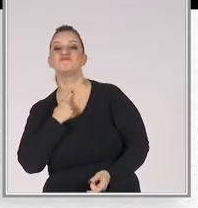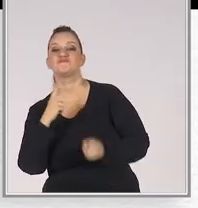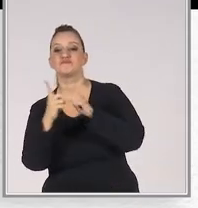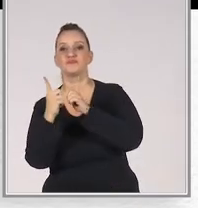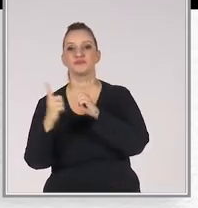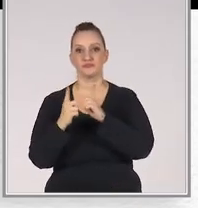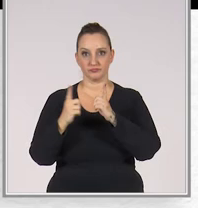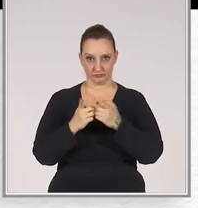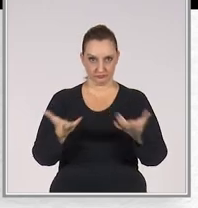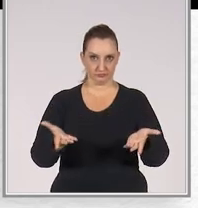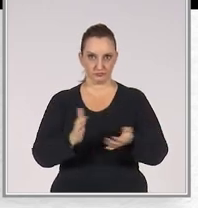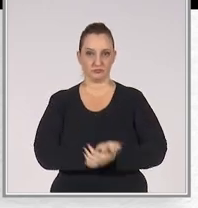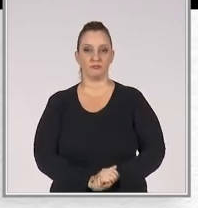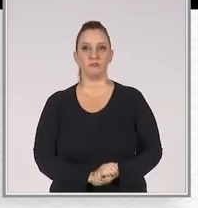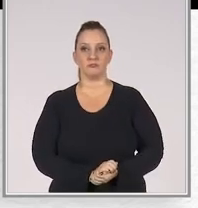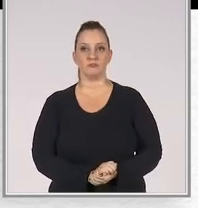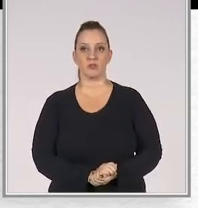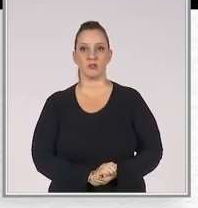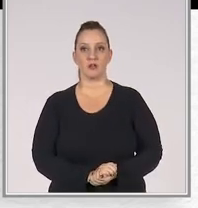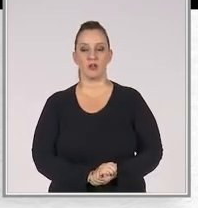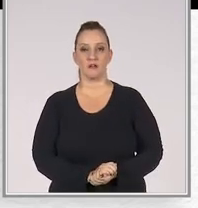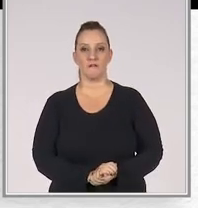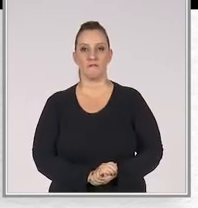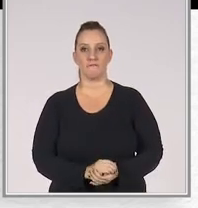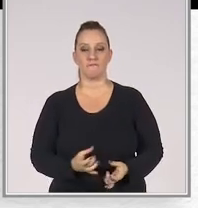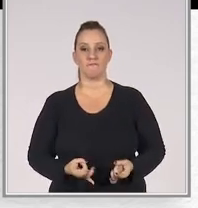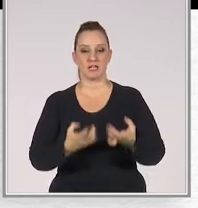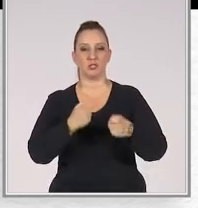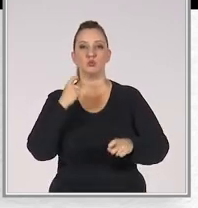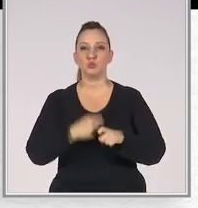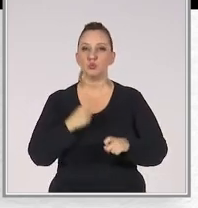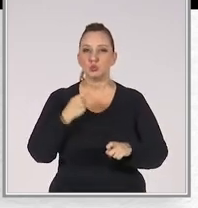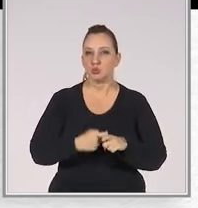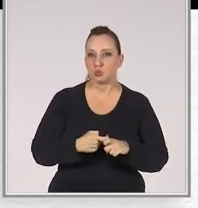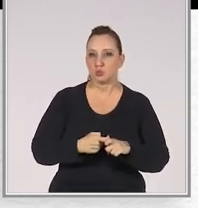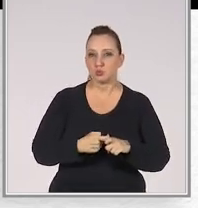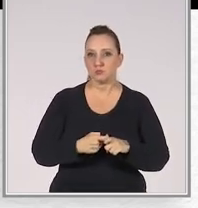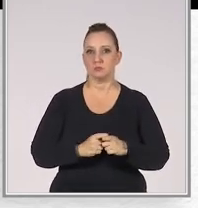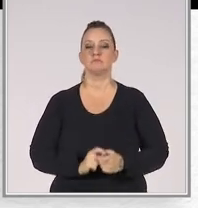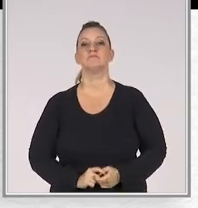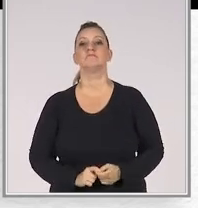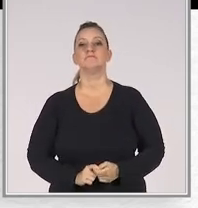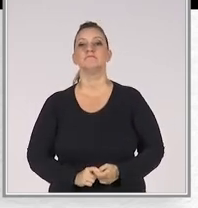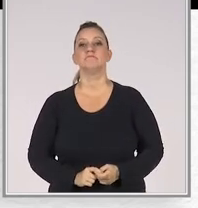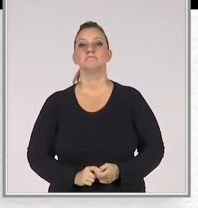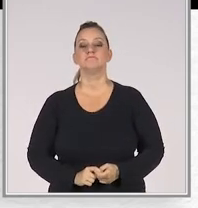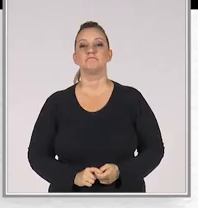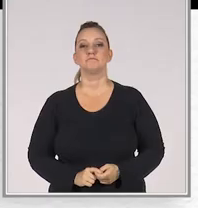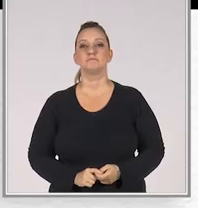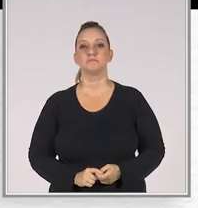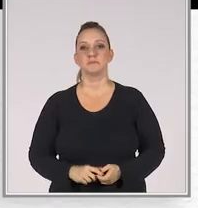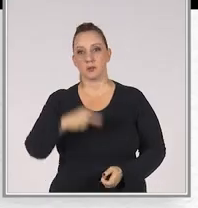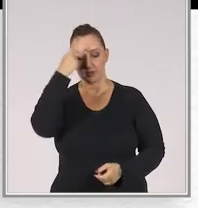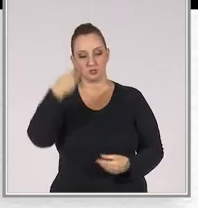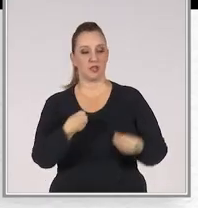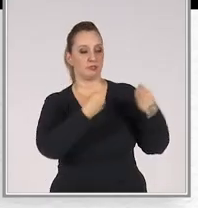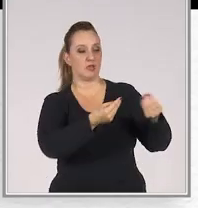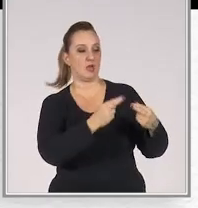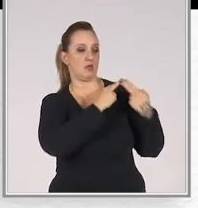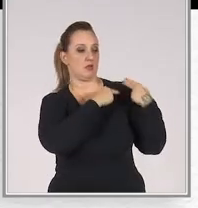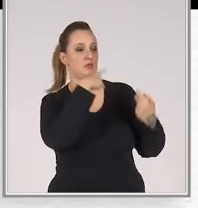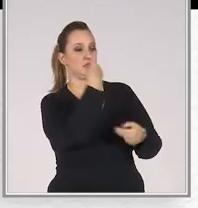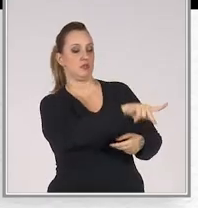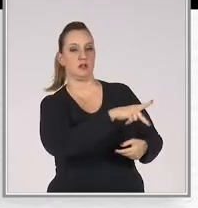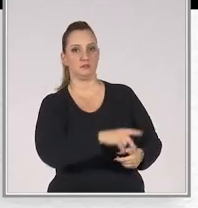no contato com o cliente. Vendedores inflexíveis para negociar. Pessoas que jogam a responsabilidade no